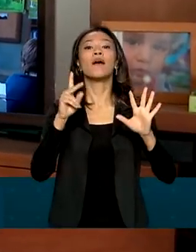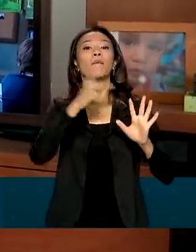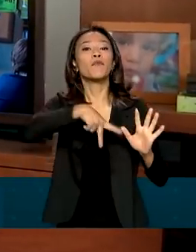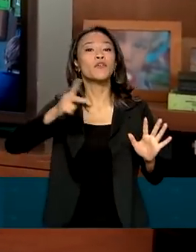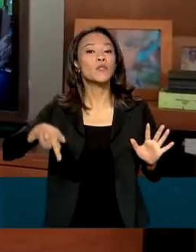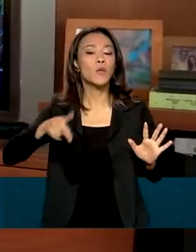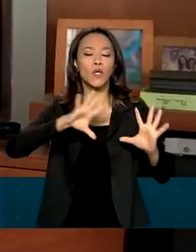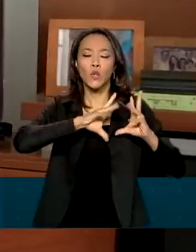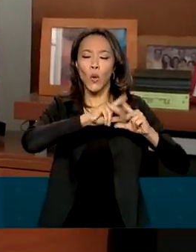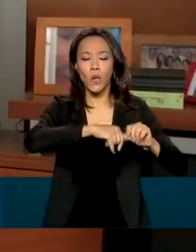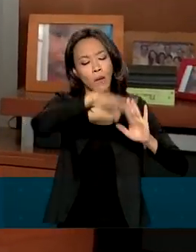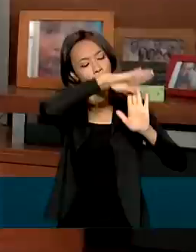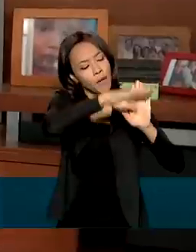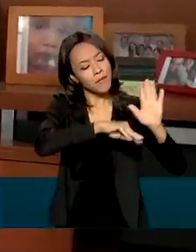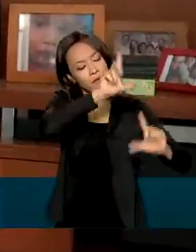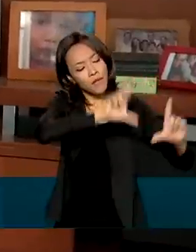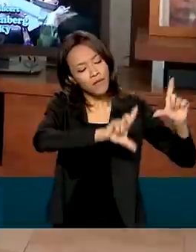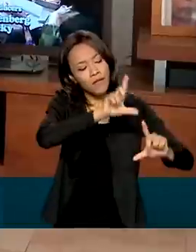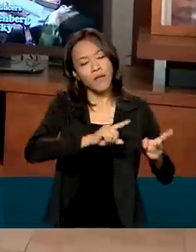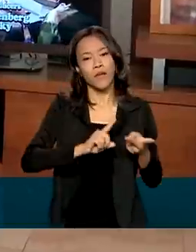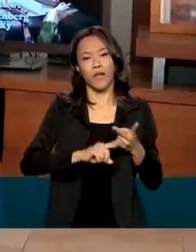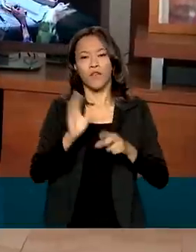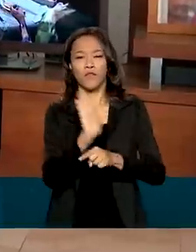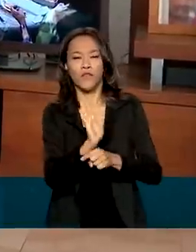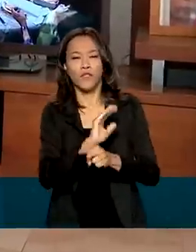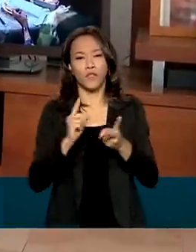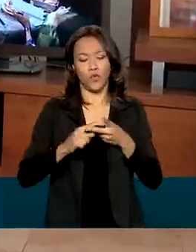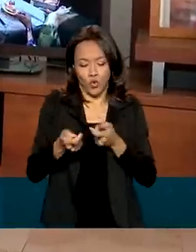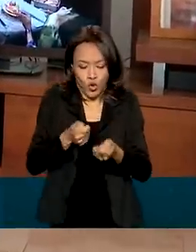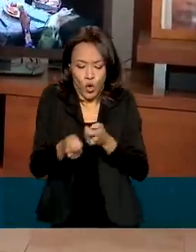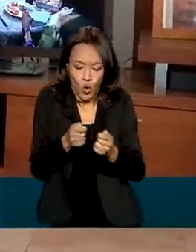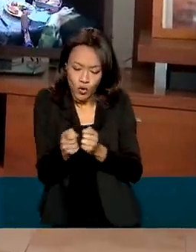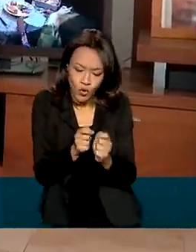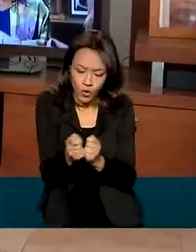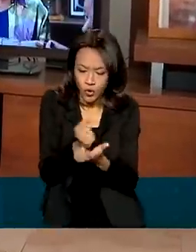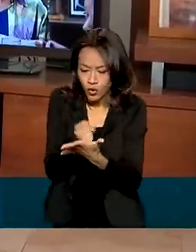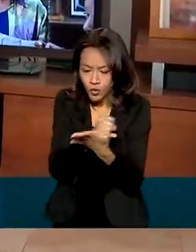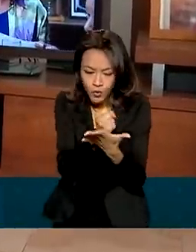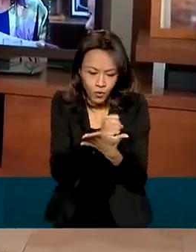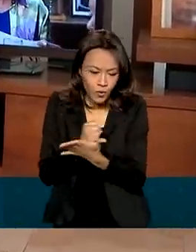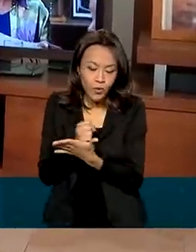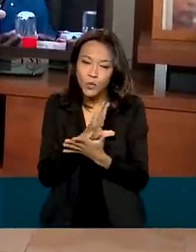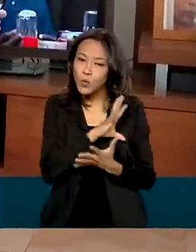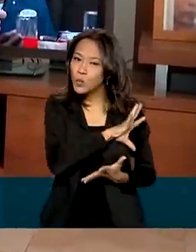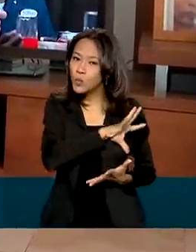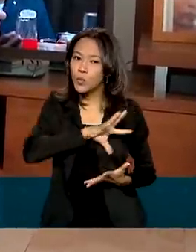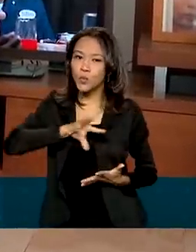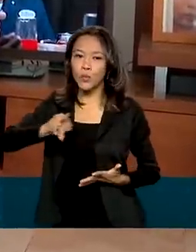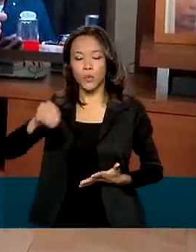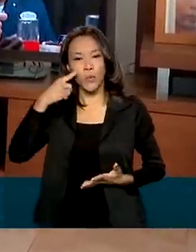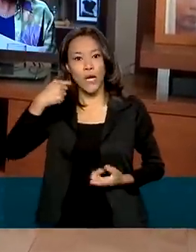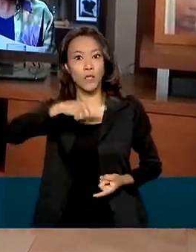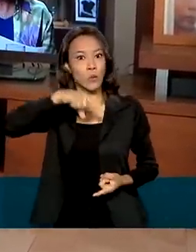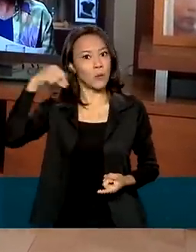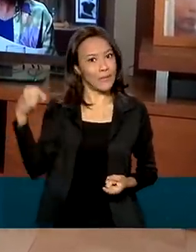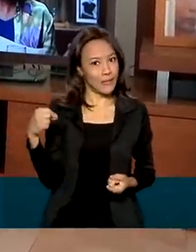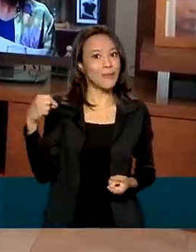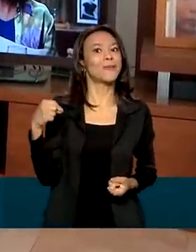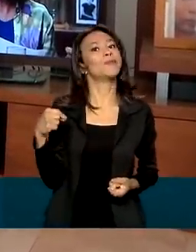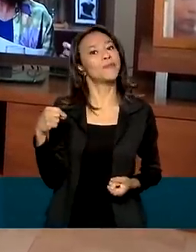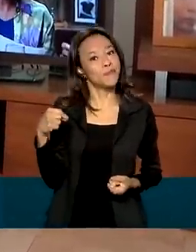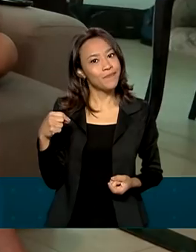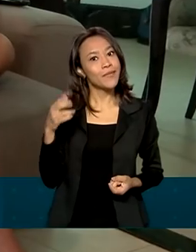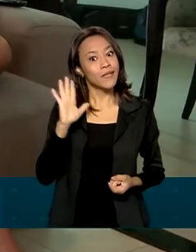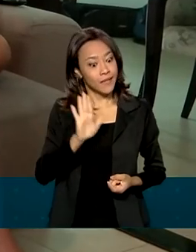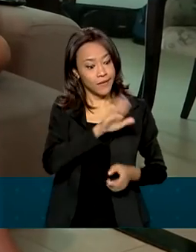programação de TV, vídeos, filmes, jogos que os filhos veem, são cuidadosamente escolhidos, desde